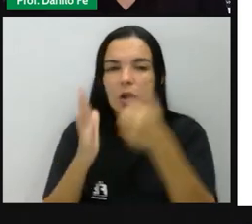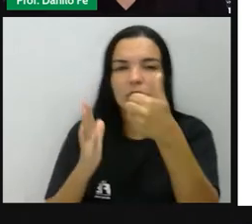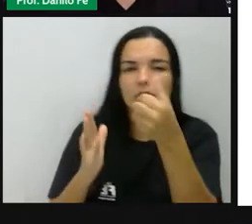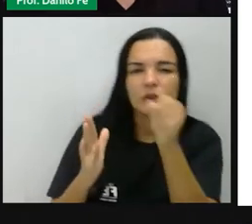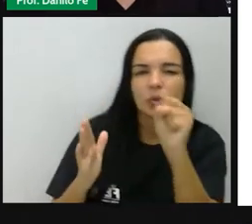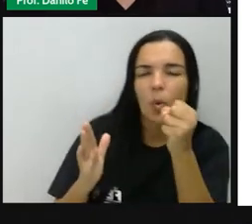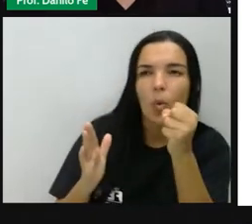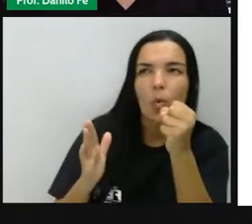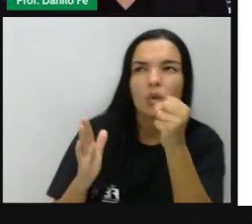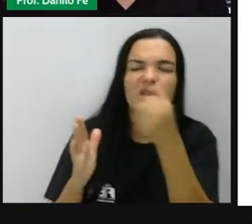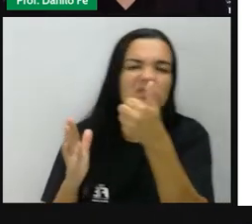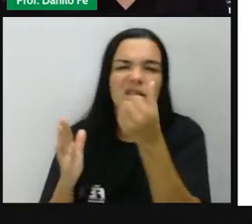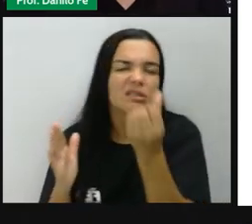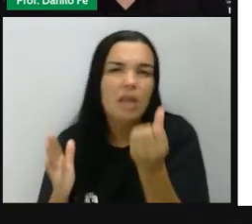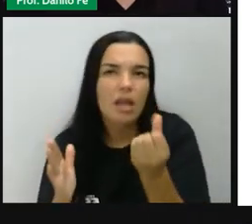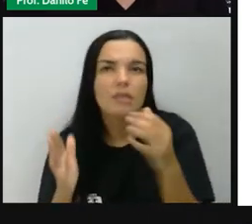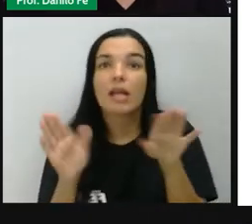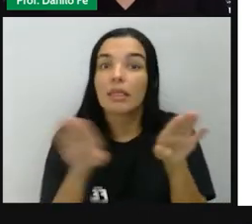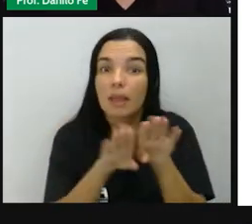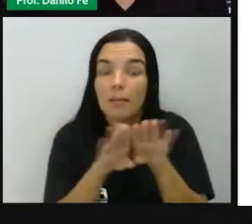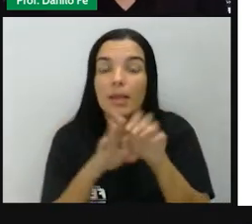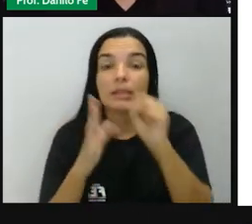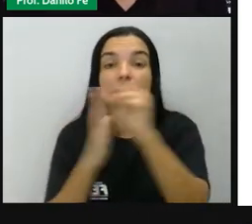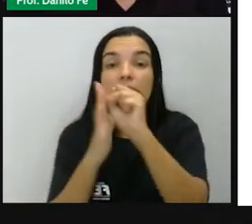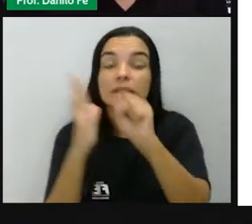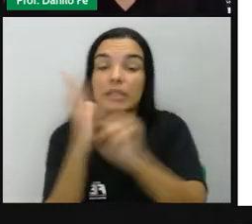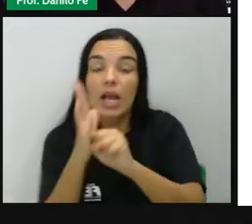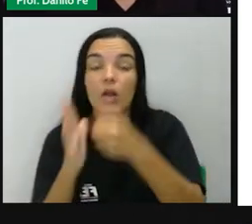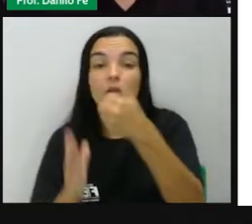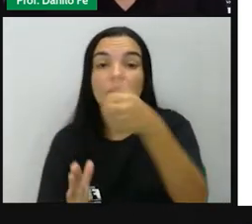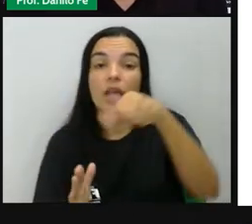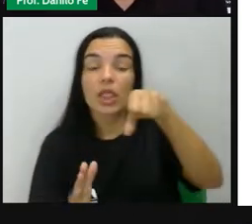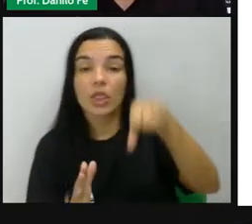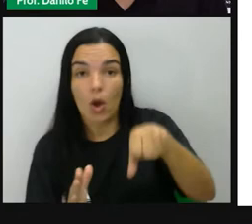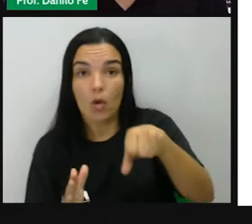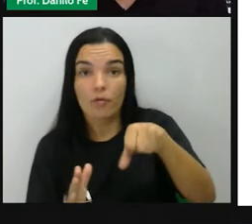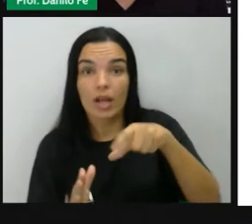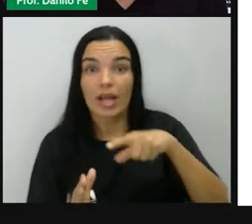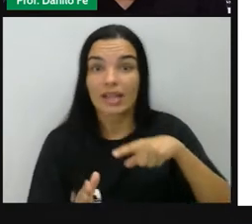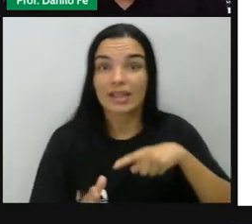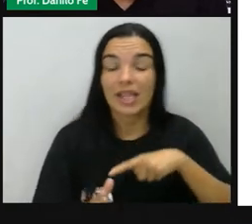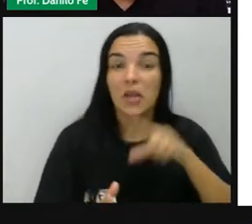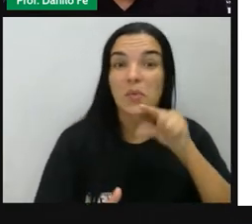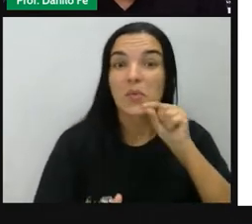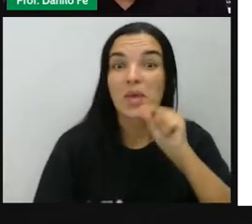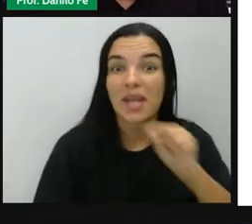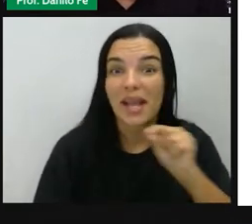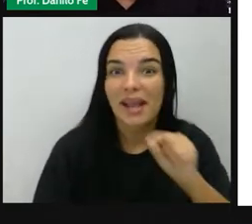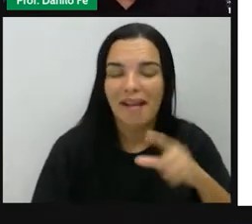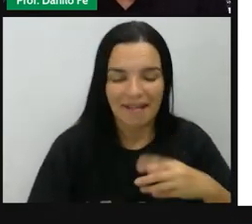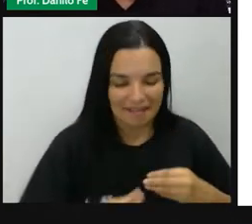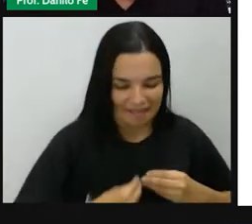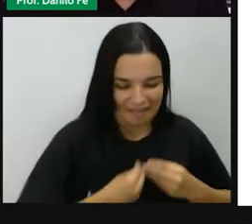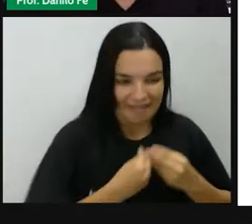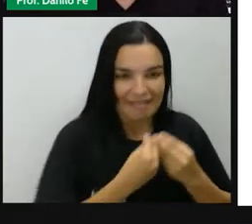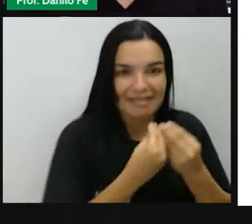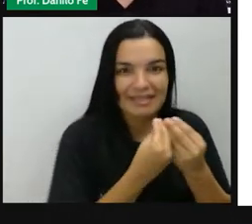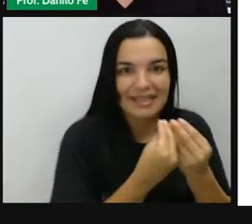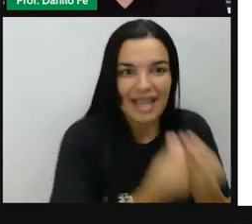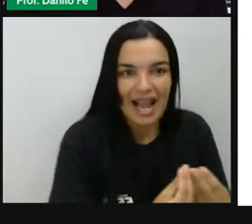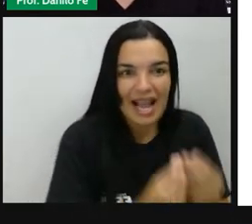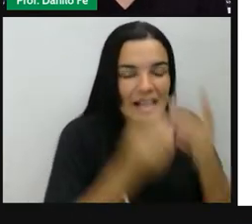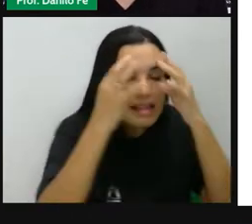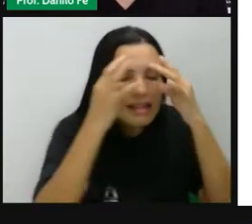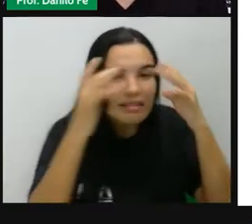que vão beber nas fontes do movimento iluminista e vão propor formas novas de